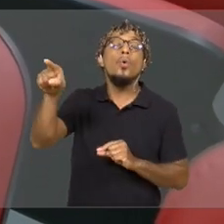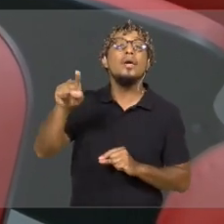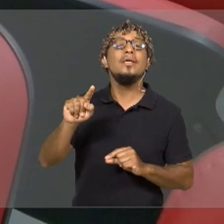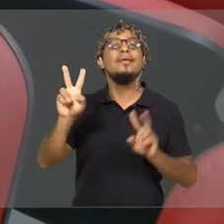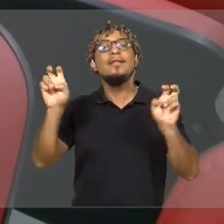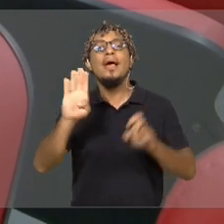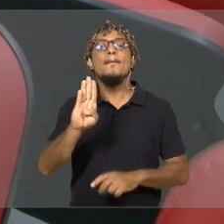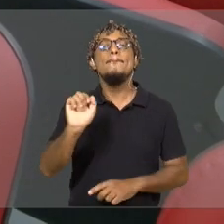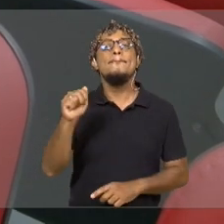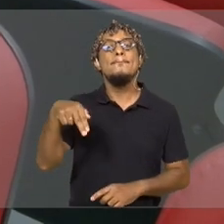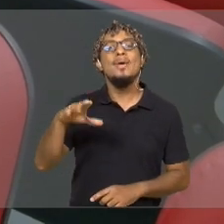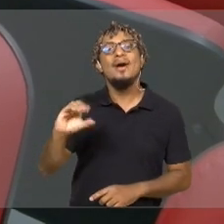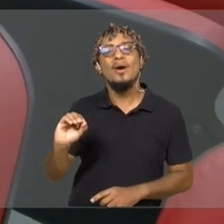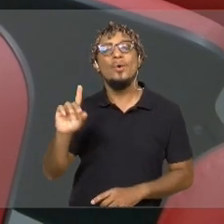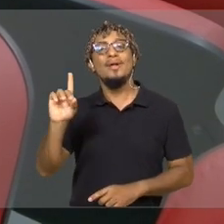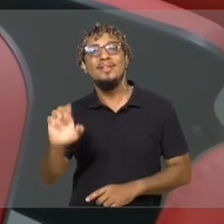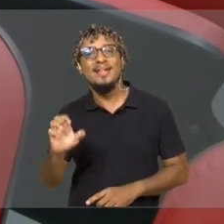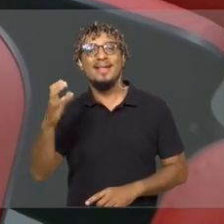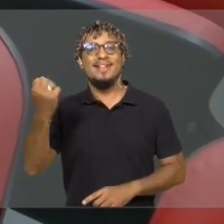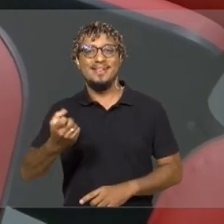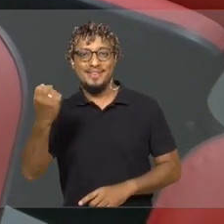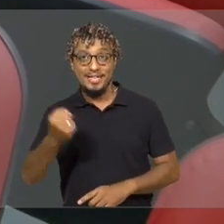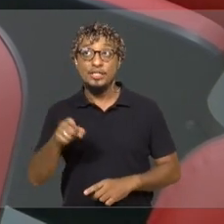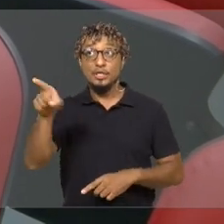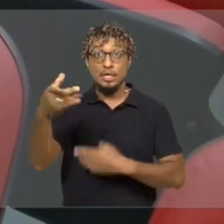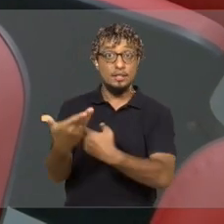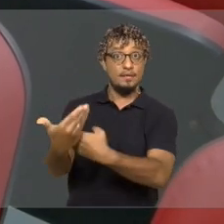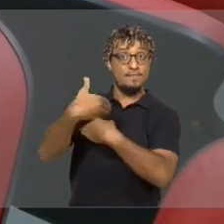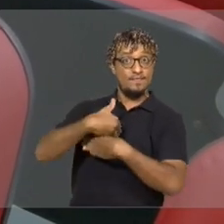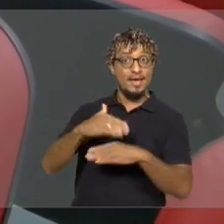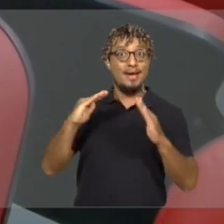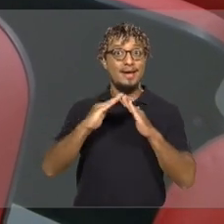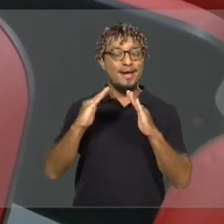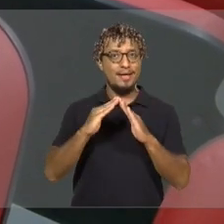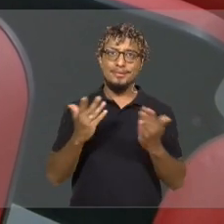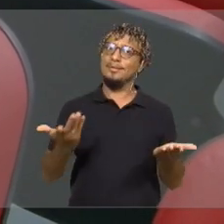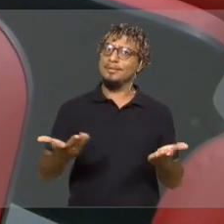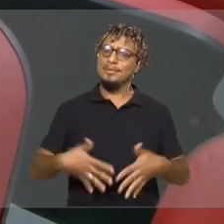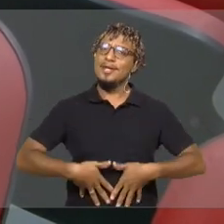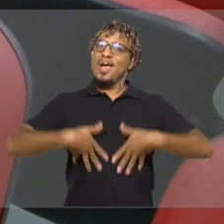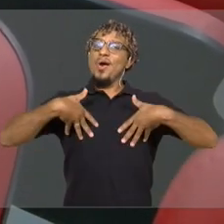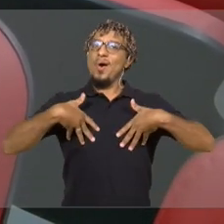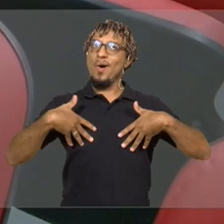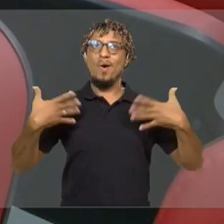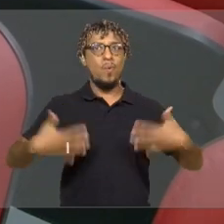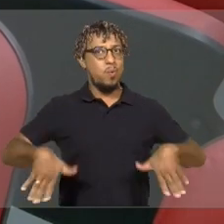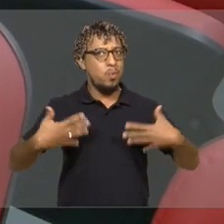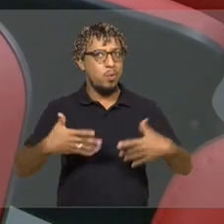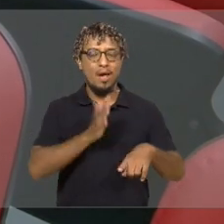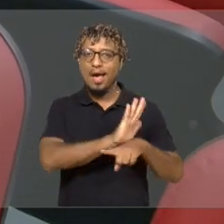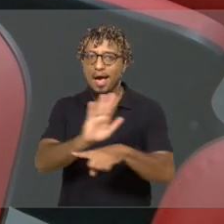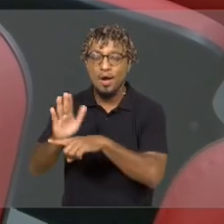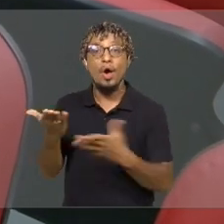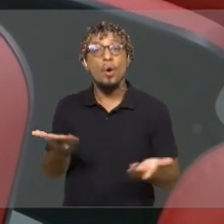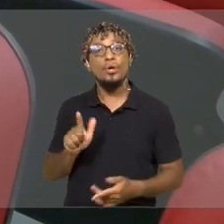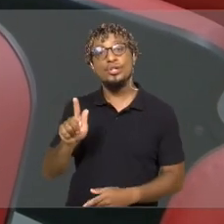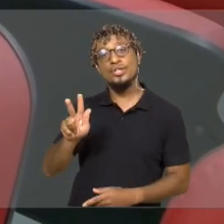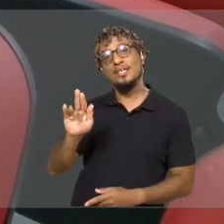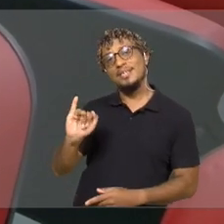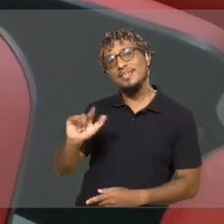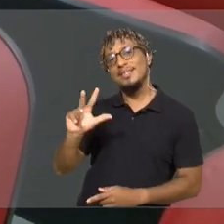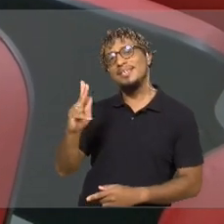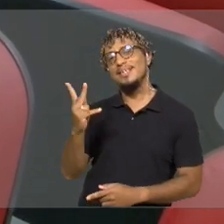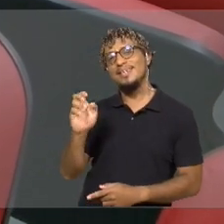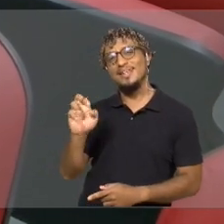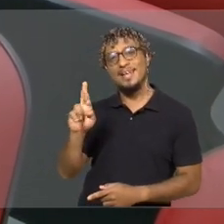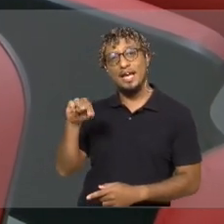faz, do fato dele ir até na casa da pessoa, entendeu? Então assim, é uma honra muito grande, na verdade. Hoje o Guilherme, de 7 anos, ele sabe a